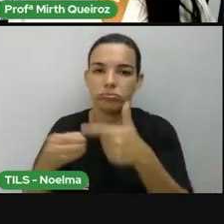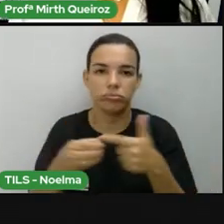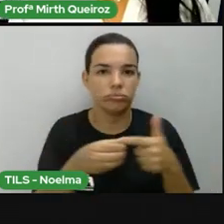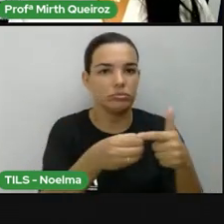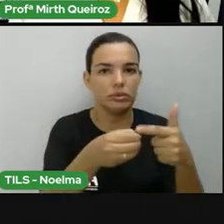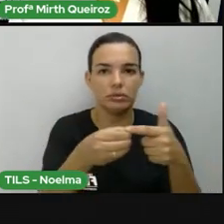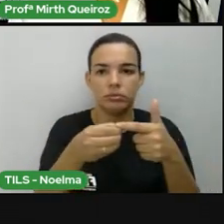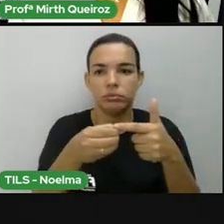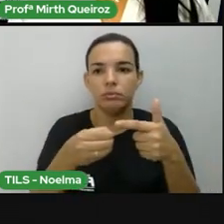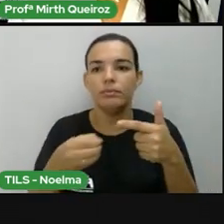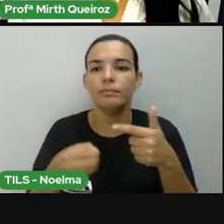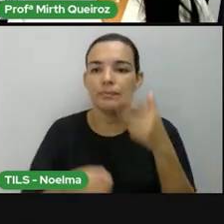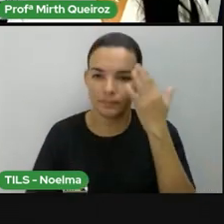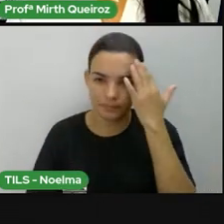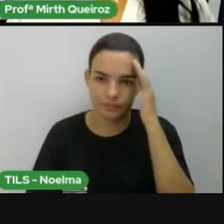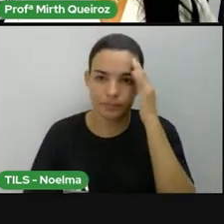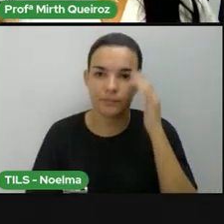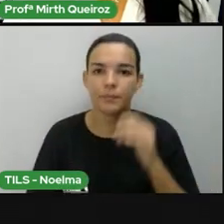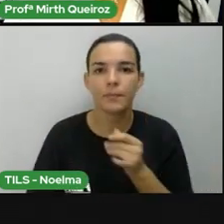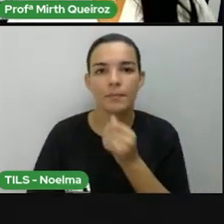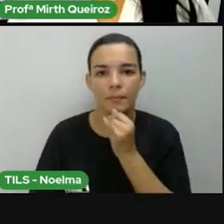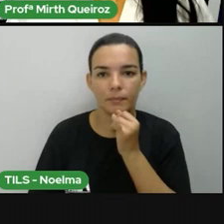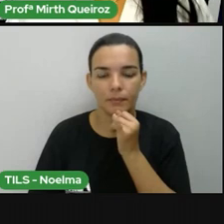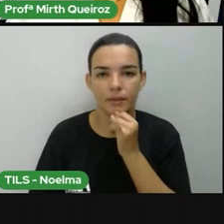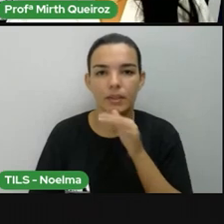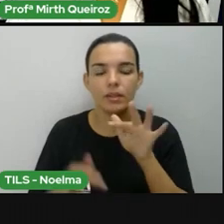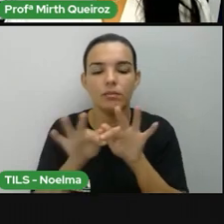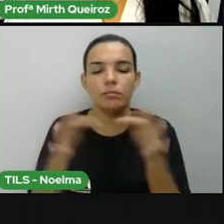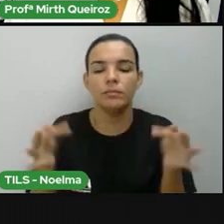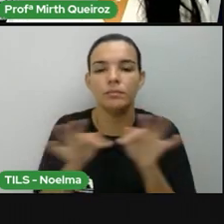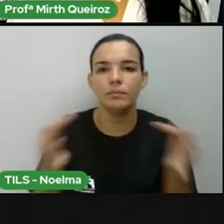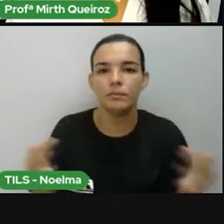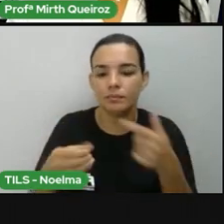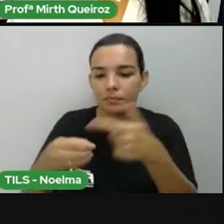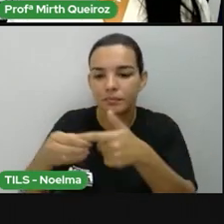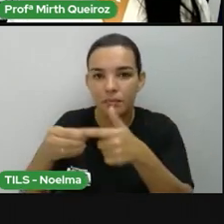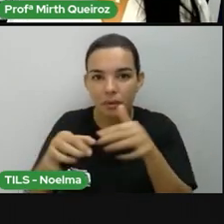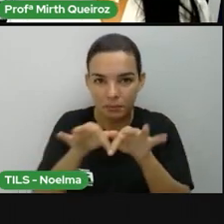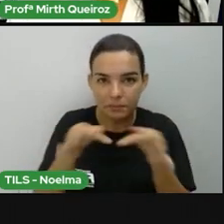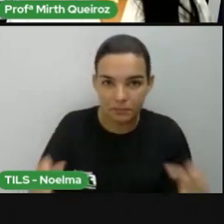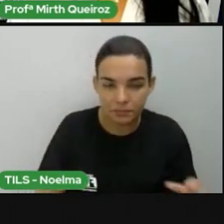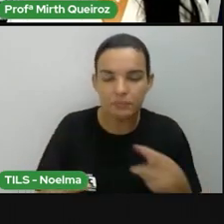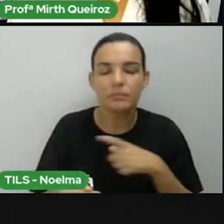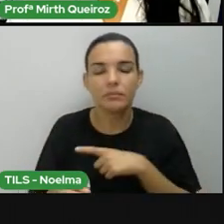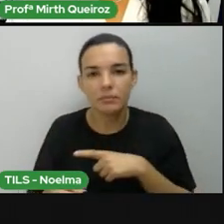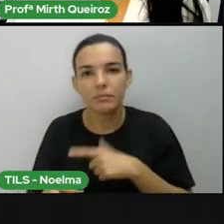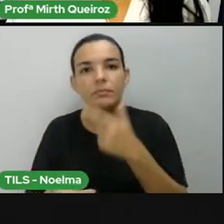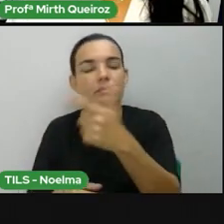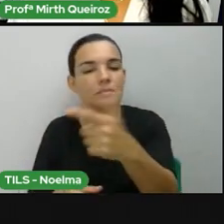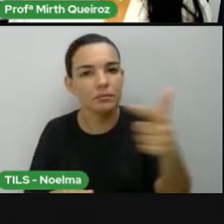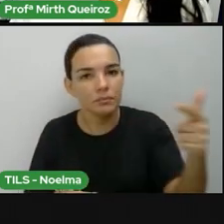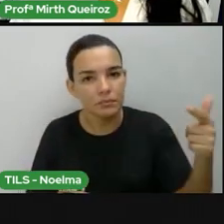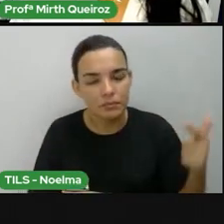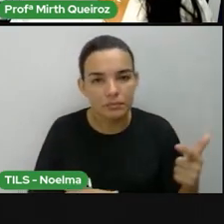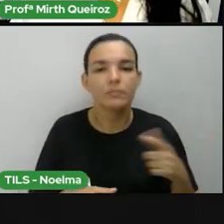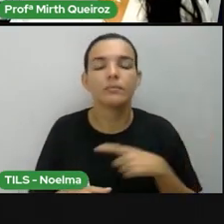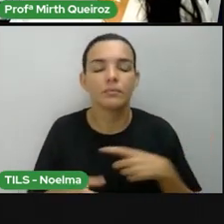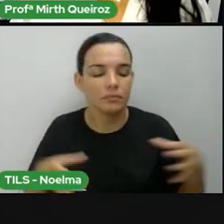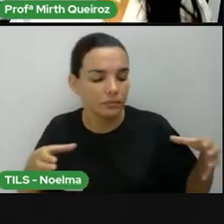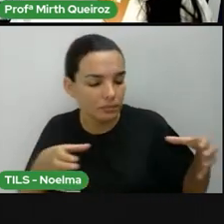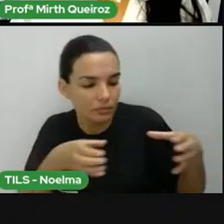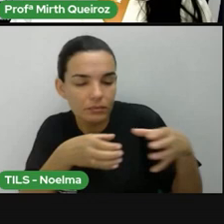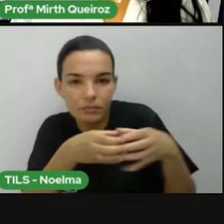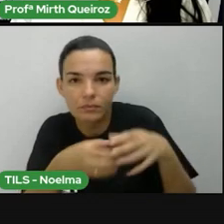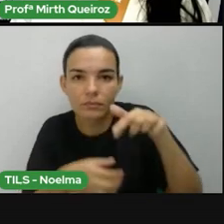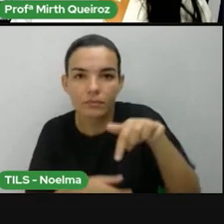outros distritos também de Feira de Santana, como, por exemplo, o distrito de Humildes, dentre vários outros, né, que fazem parte